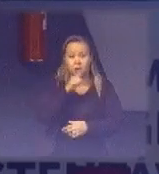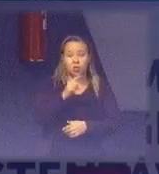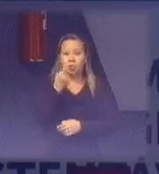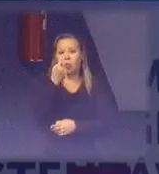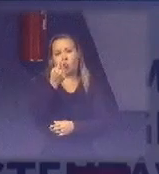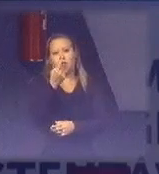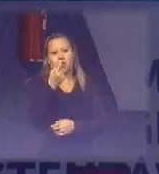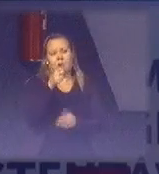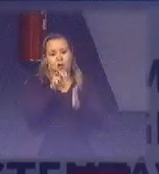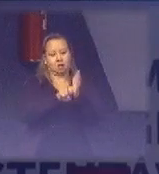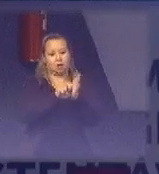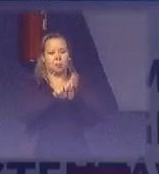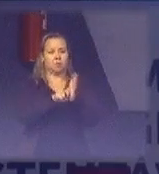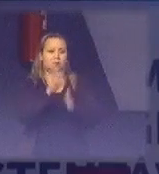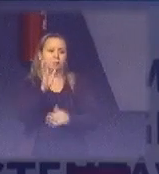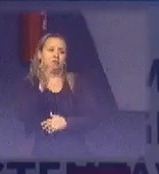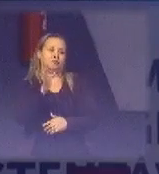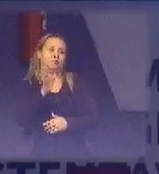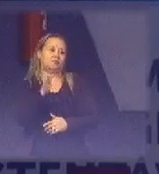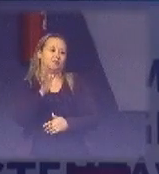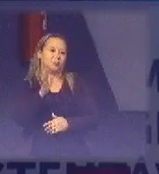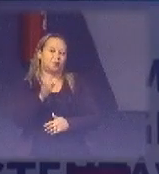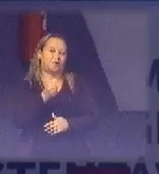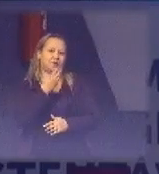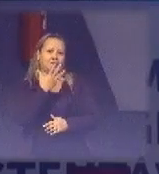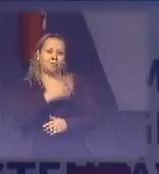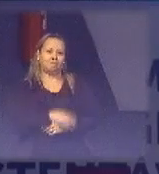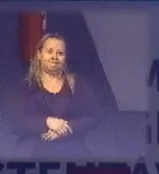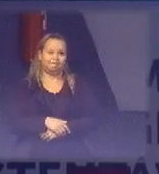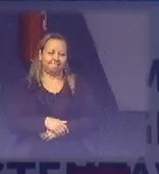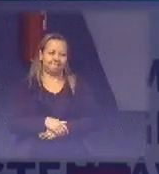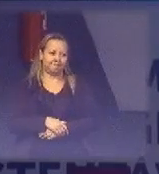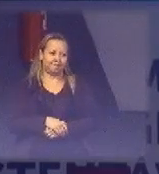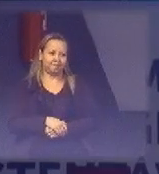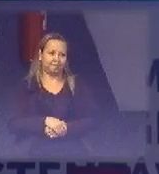já vai ter valido a pena. Atenção.